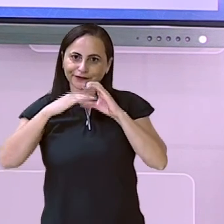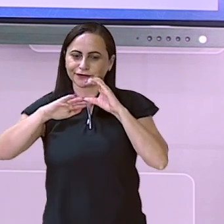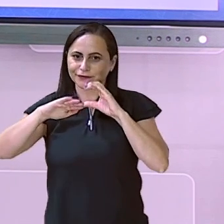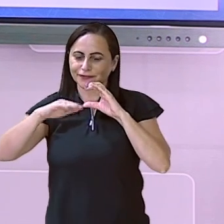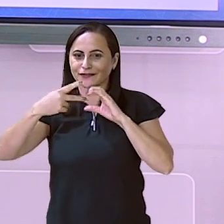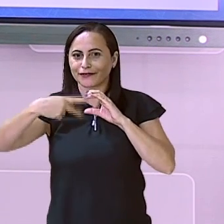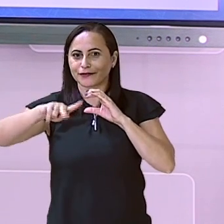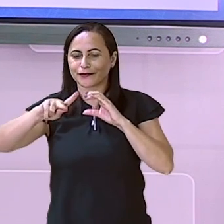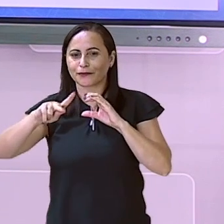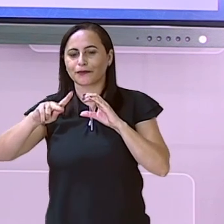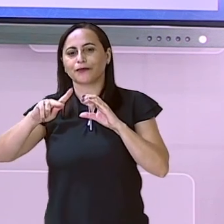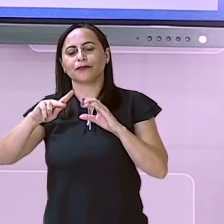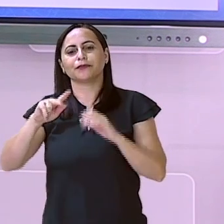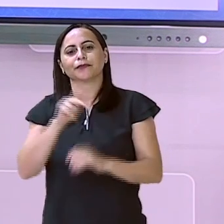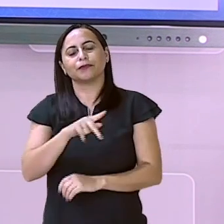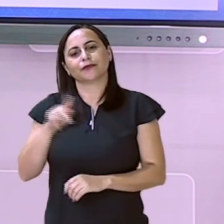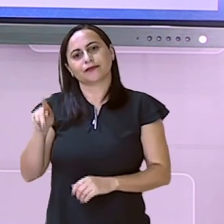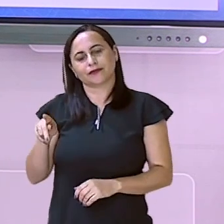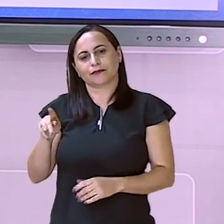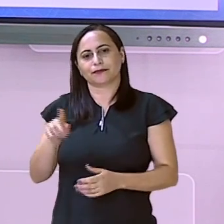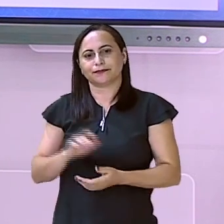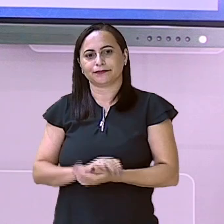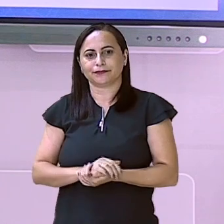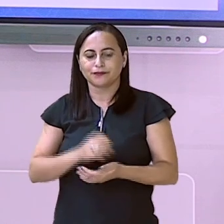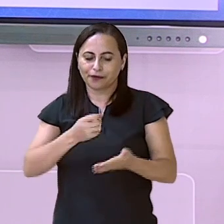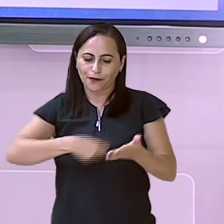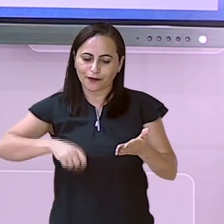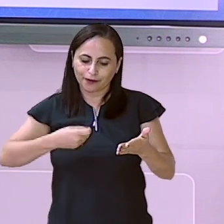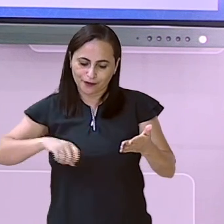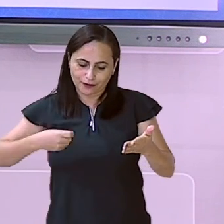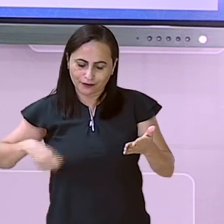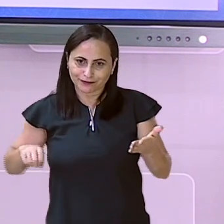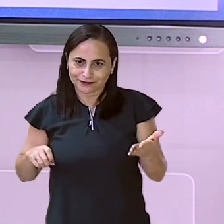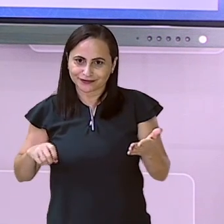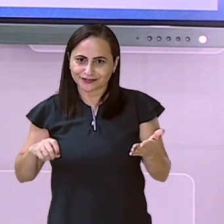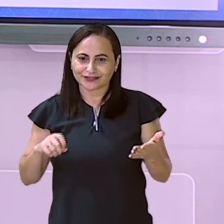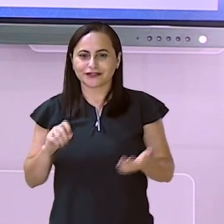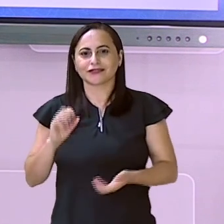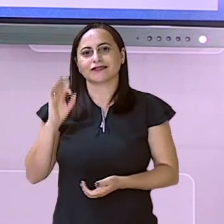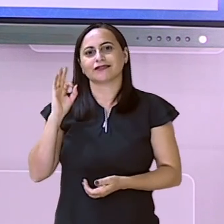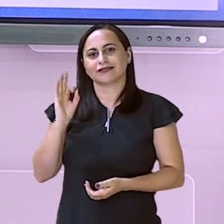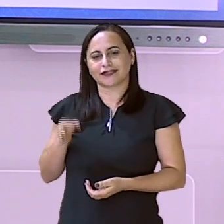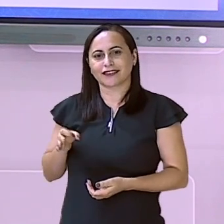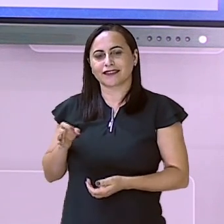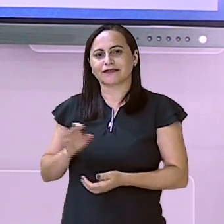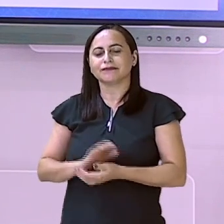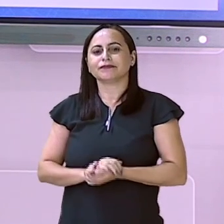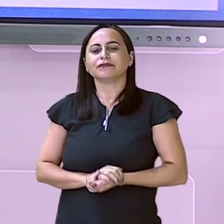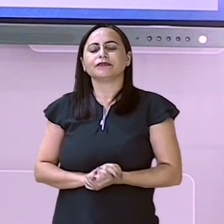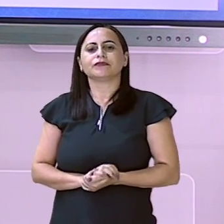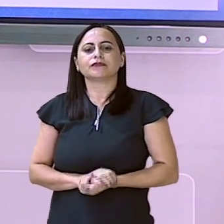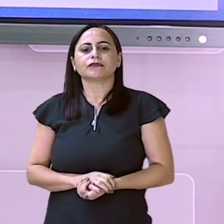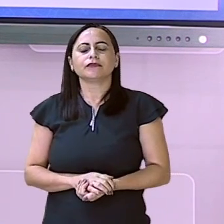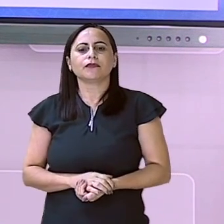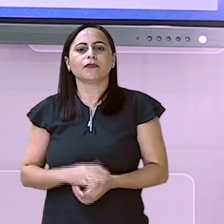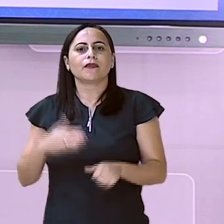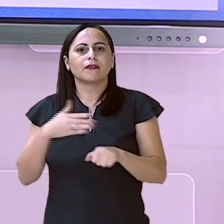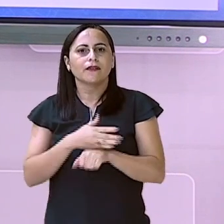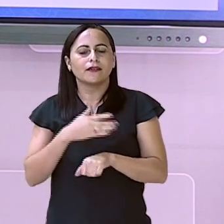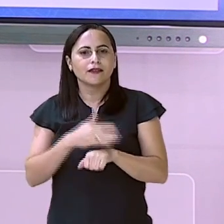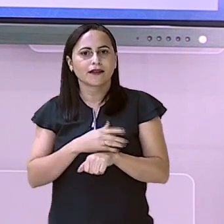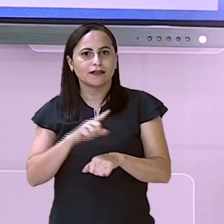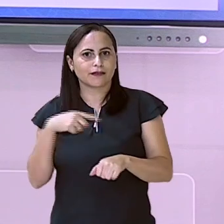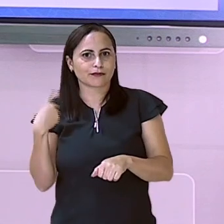plataforma para fazer as devidas correções. Ok? E para acessar as nossas